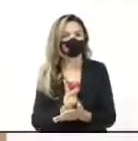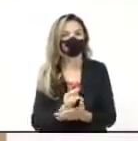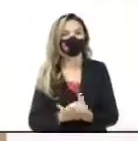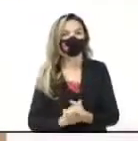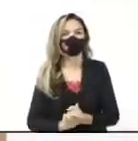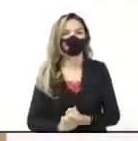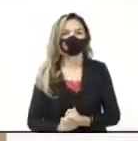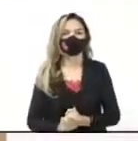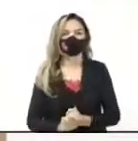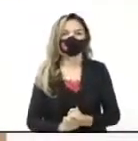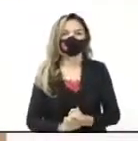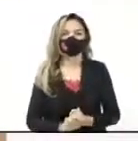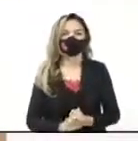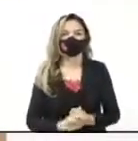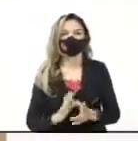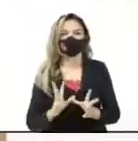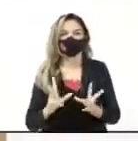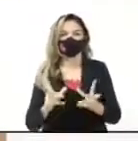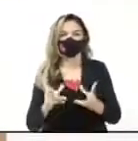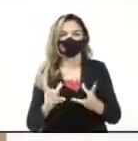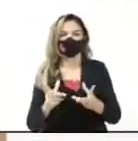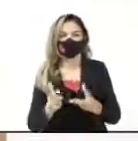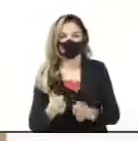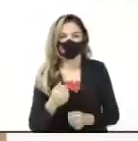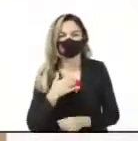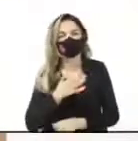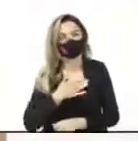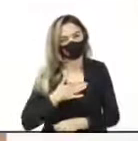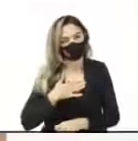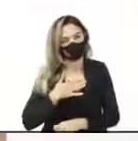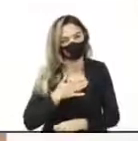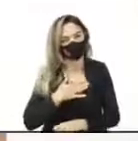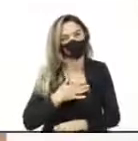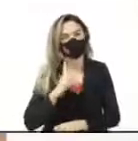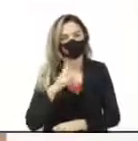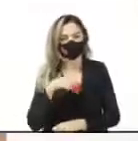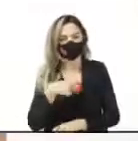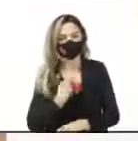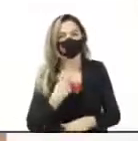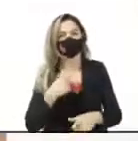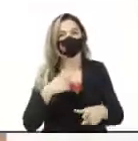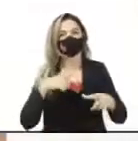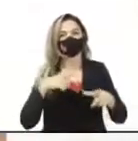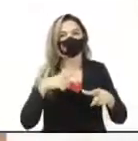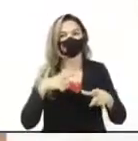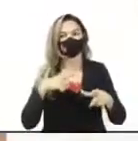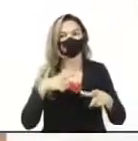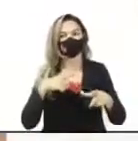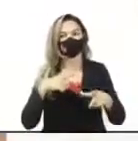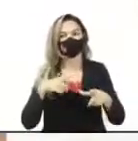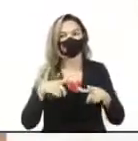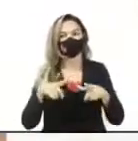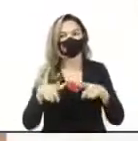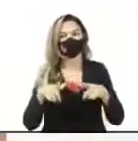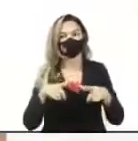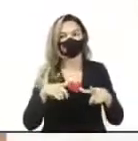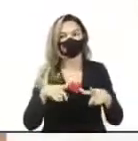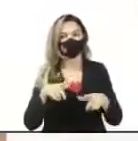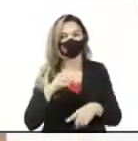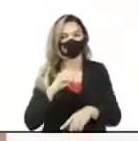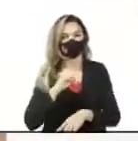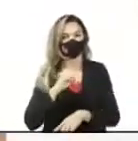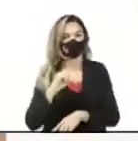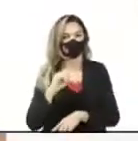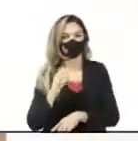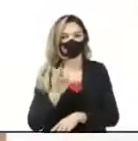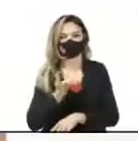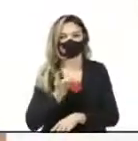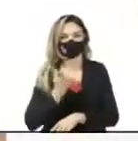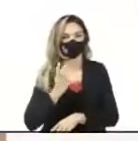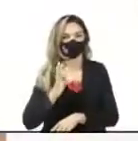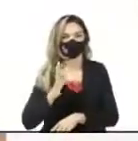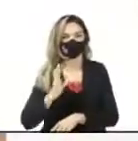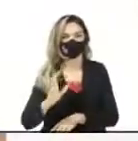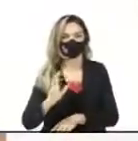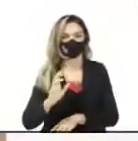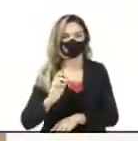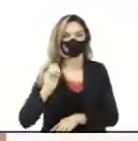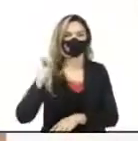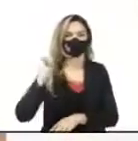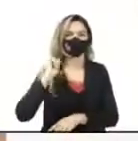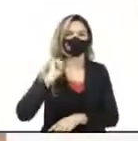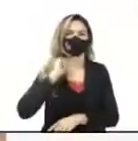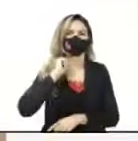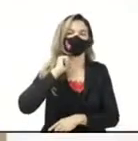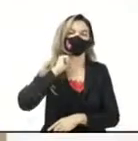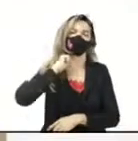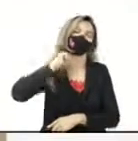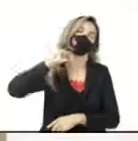agradar do nosso trabalho e aqueles que não se agradar, é só meter uma corda no pescoço e se enforcar, não é mesmo, Jair? Então,